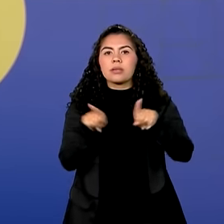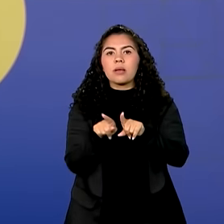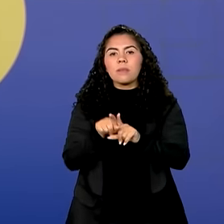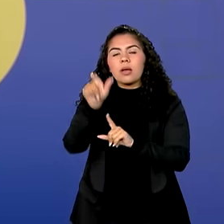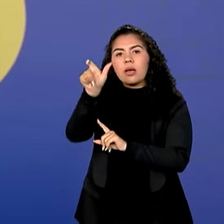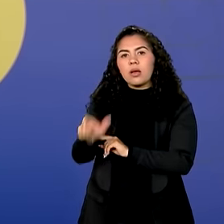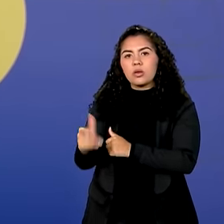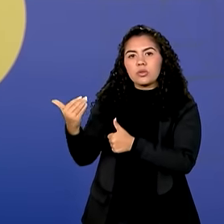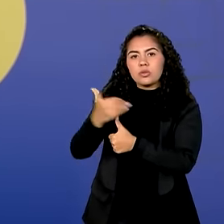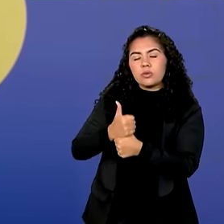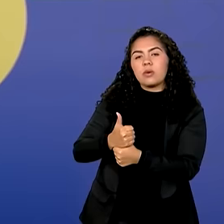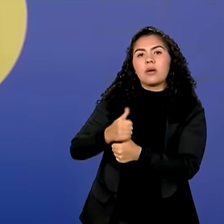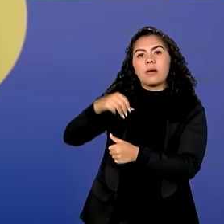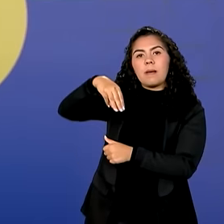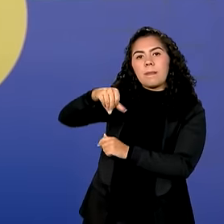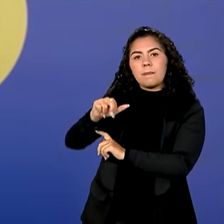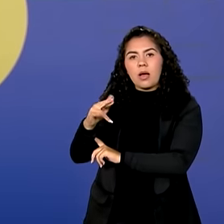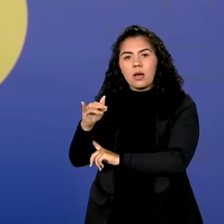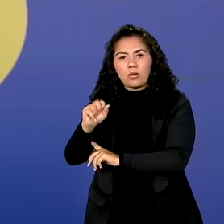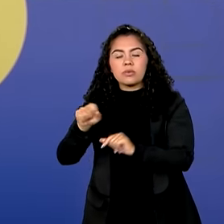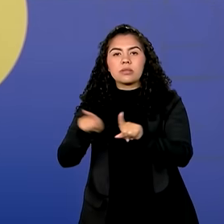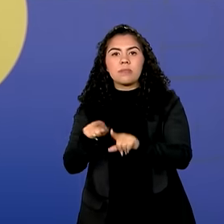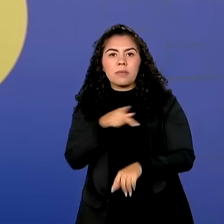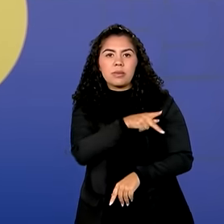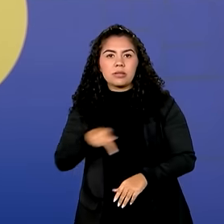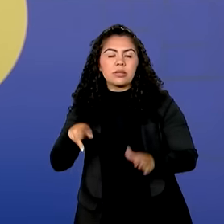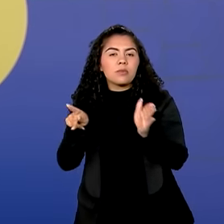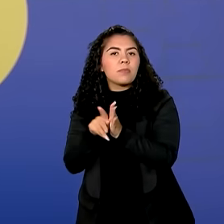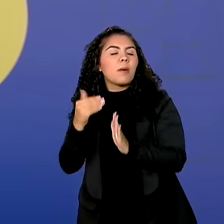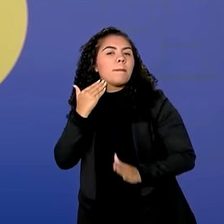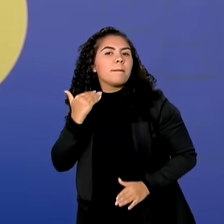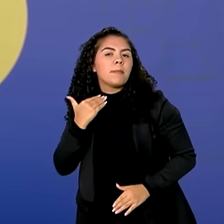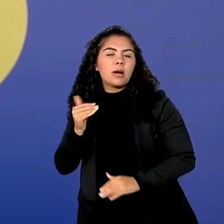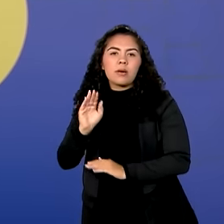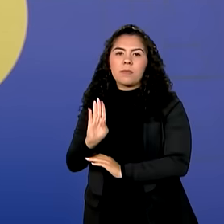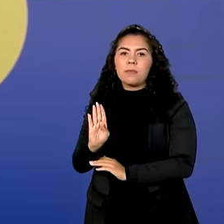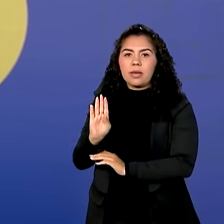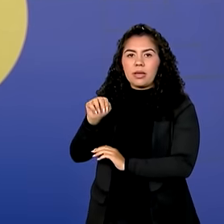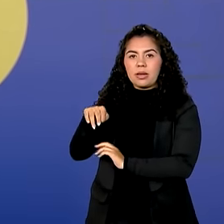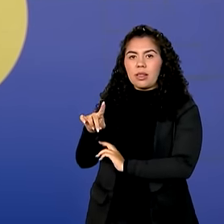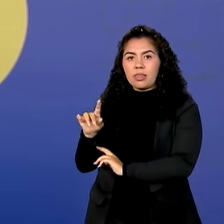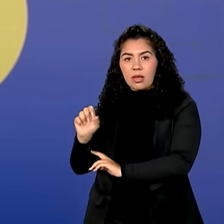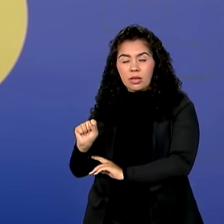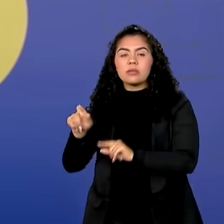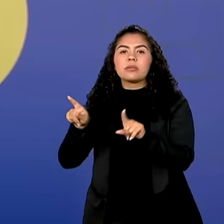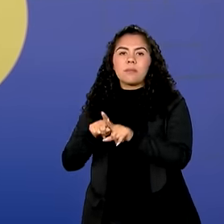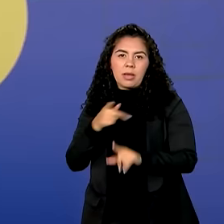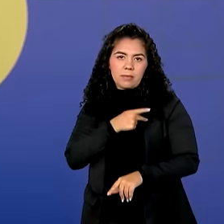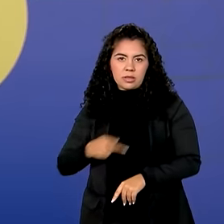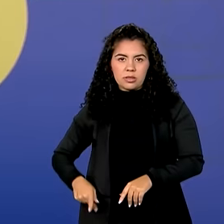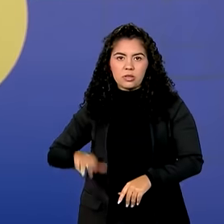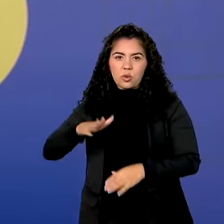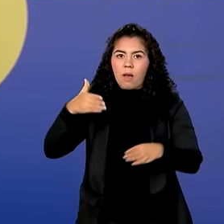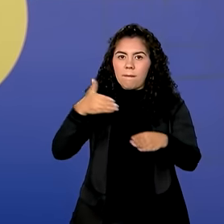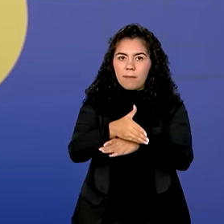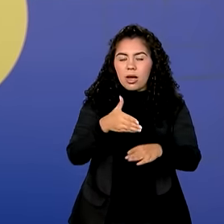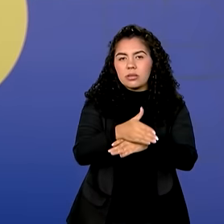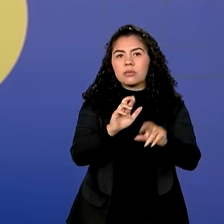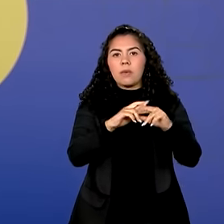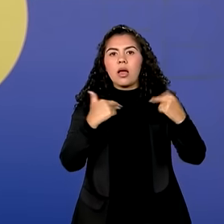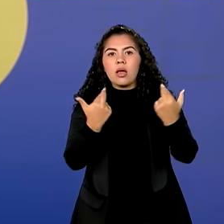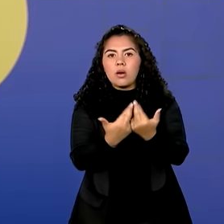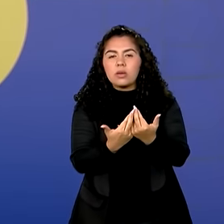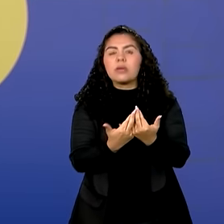e o presidente do BNDES, Aloysio Mercadante. Lula também vai participar de uma reunião para anúncios referentes ao